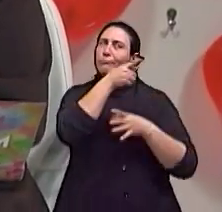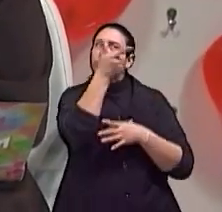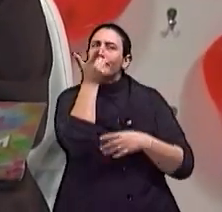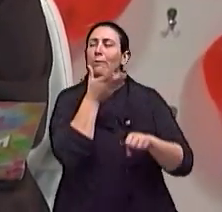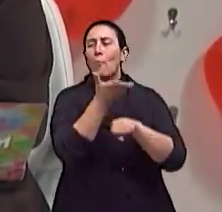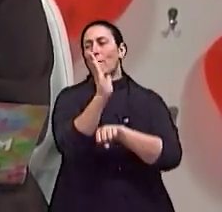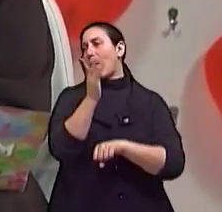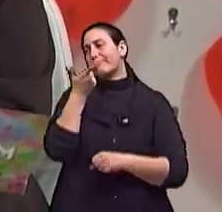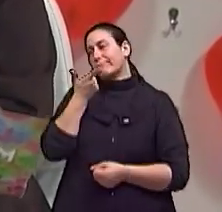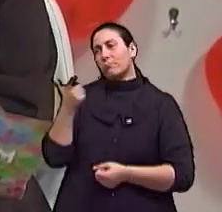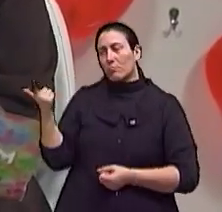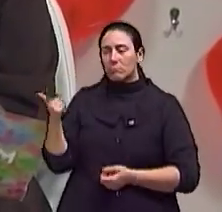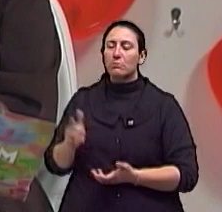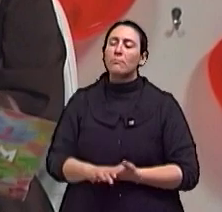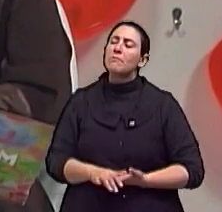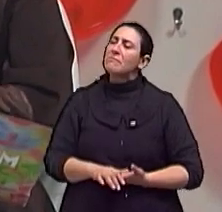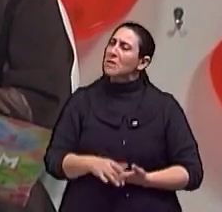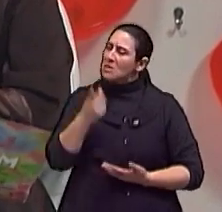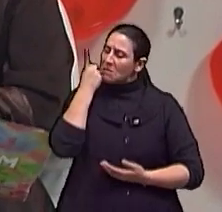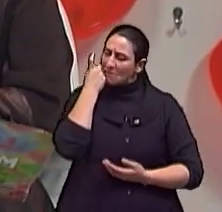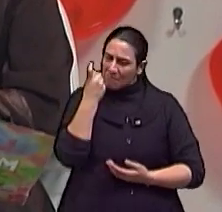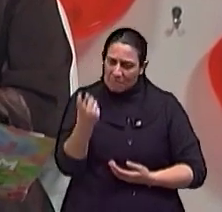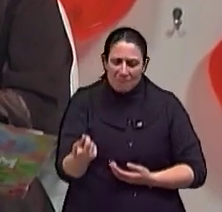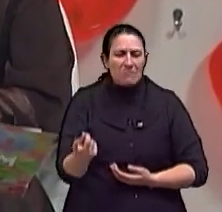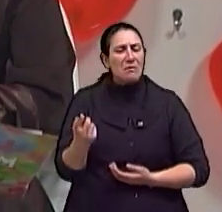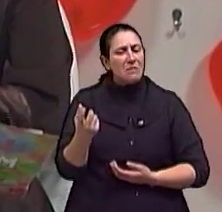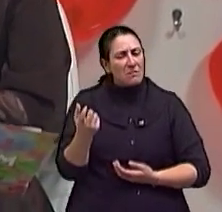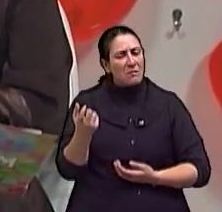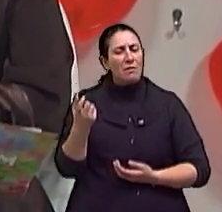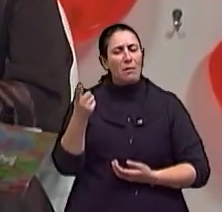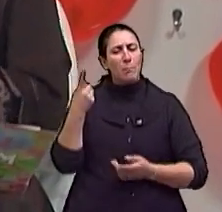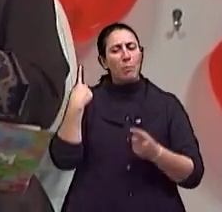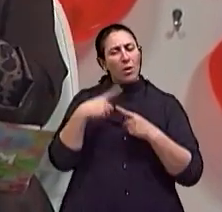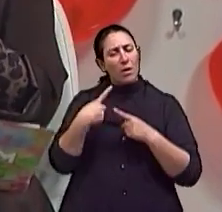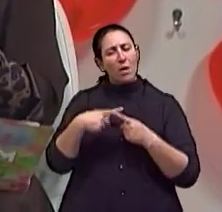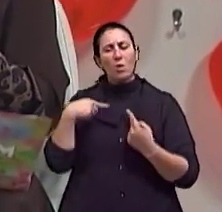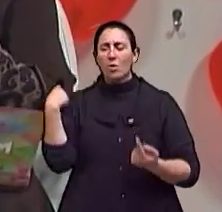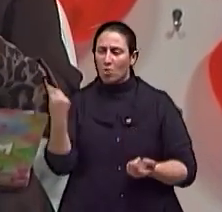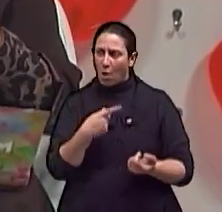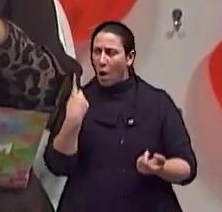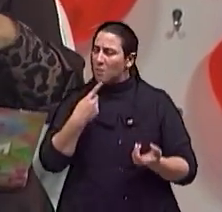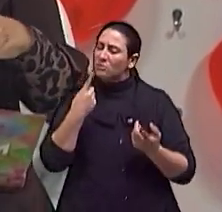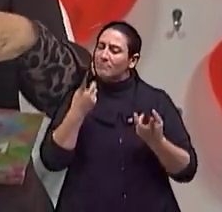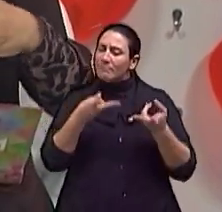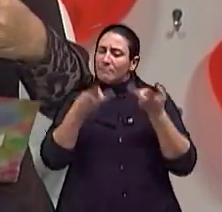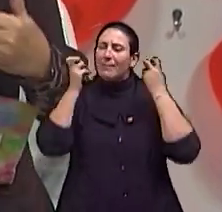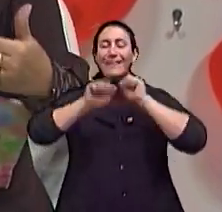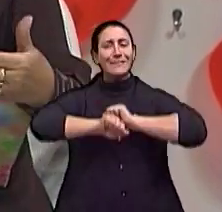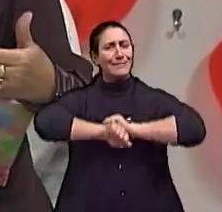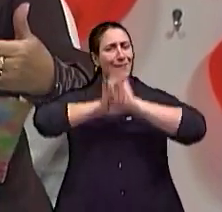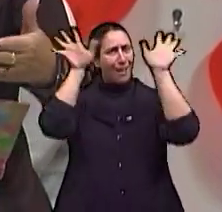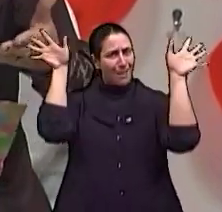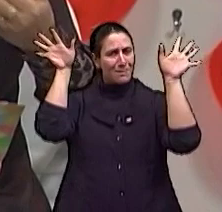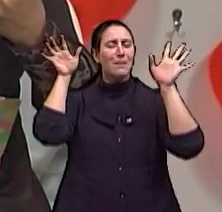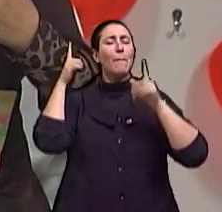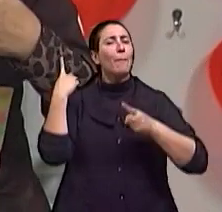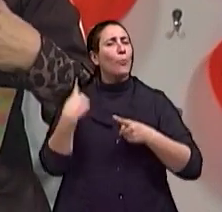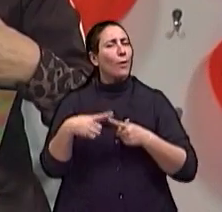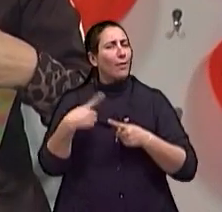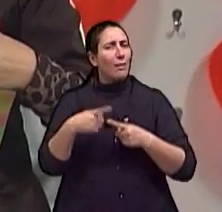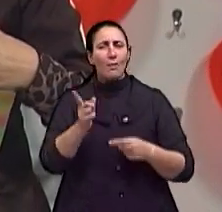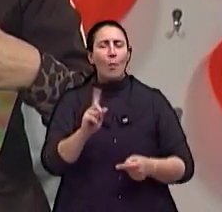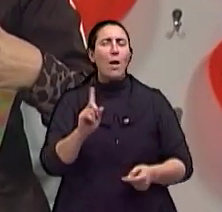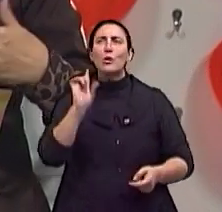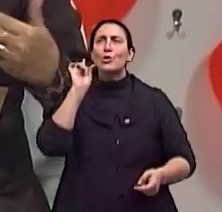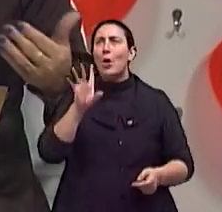nós aqui na conversa com o senhor, doutor, e a gente agradece muito, é assim, é o esclarecimento de quem é encaminhado, quer dizer, não é a própria